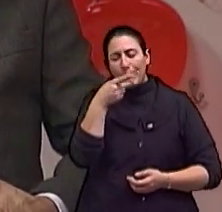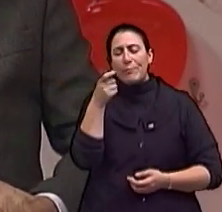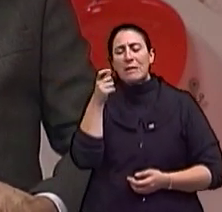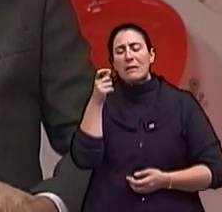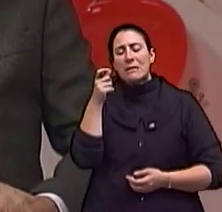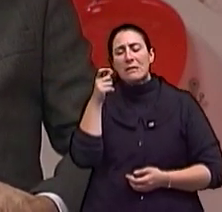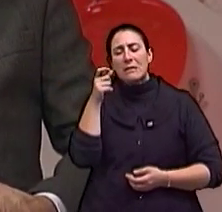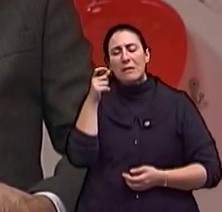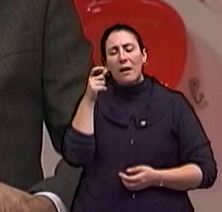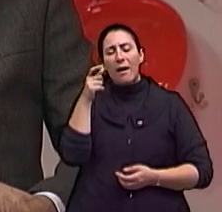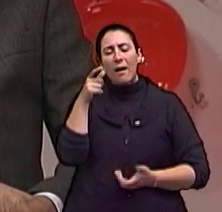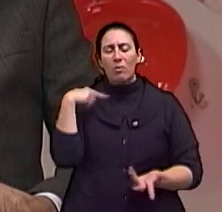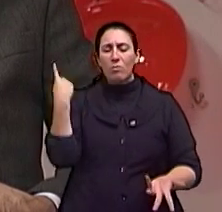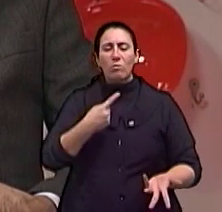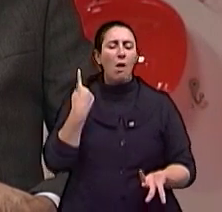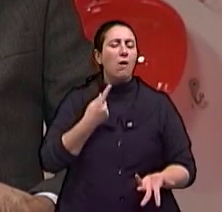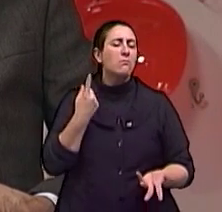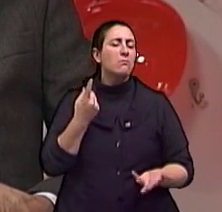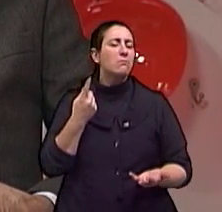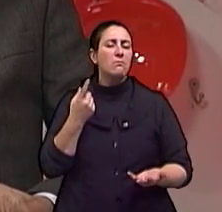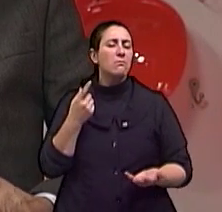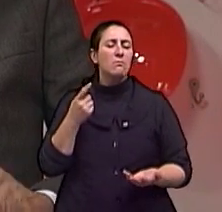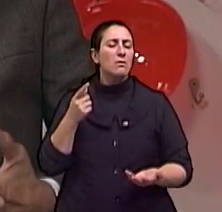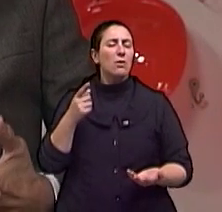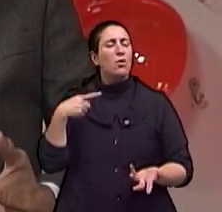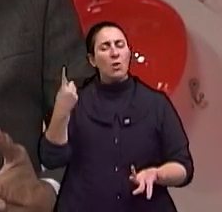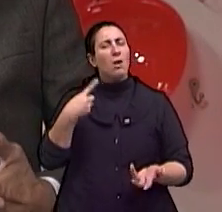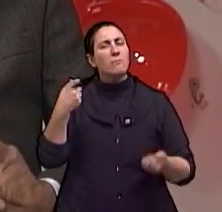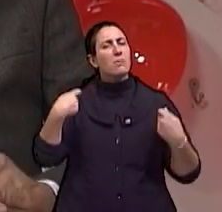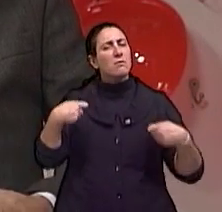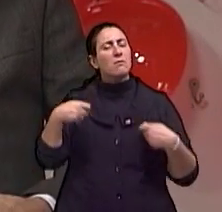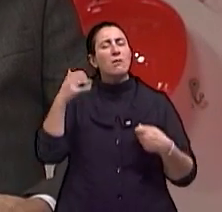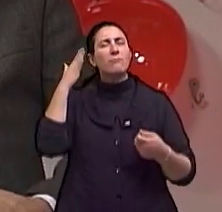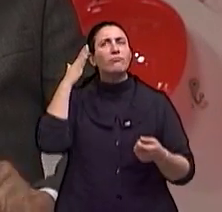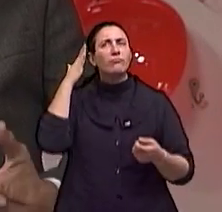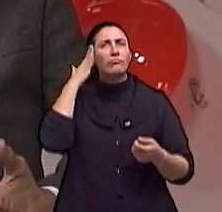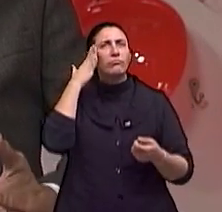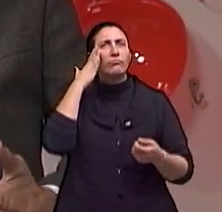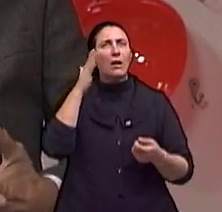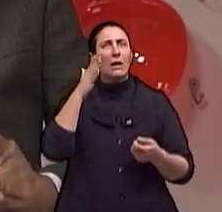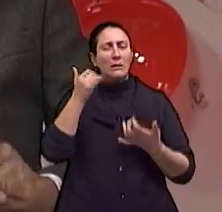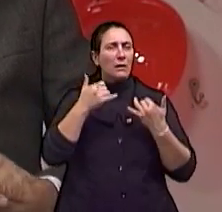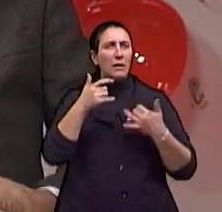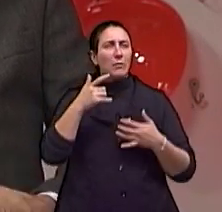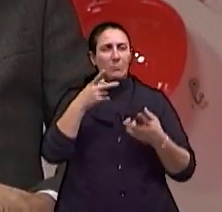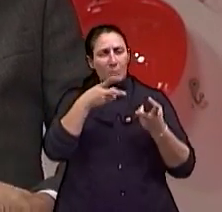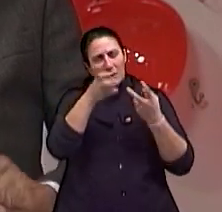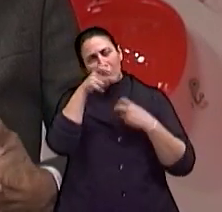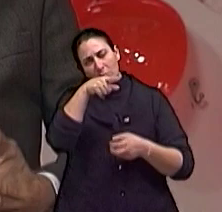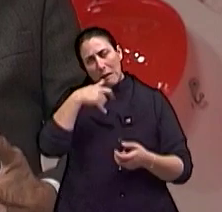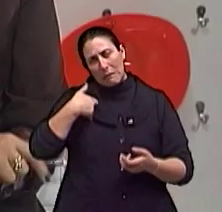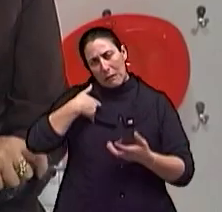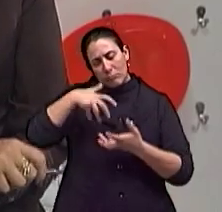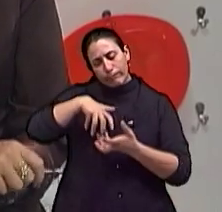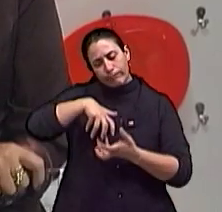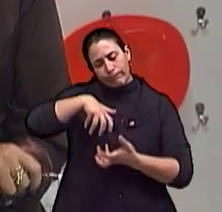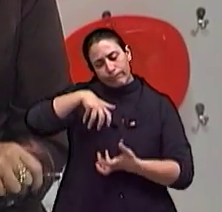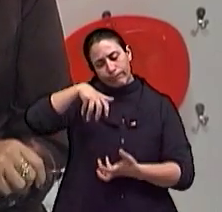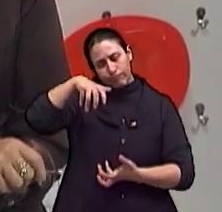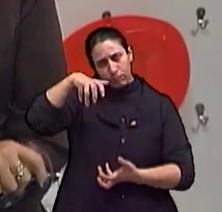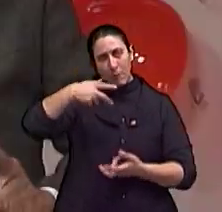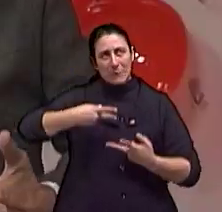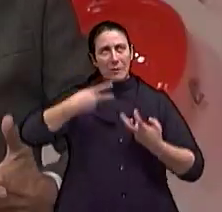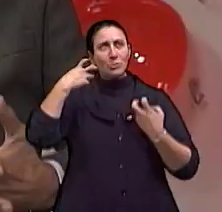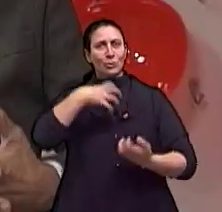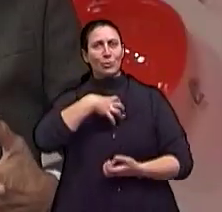fica atento a esses fatos quando a gente começa a sentir que existe um envelhecimento, que a gente vai perdendo o pique,